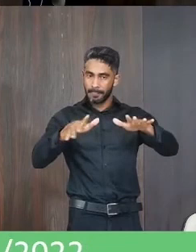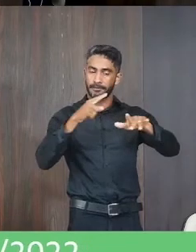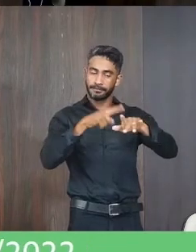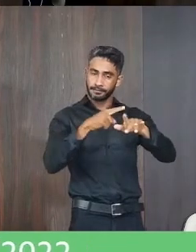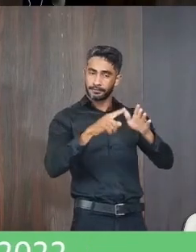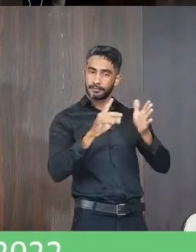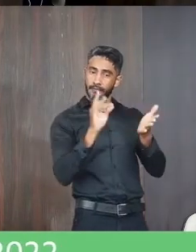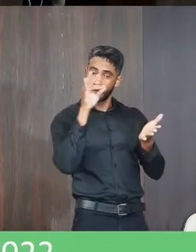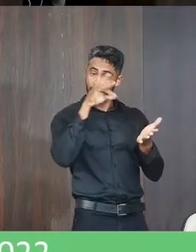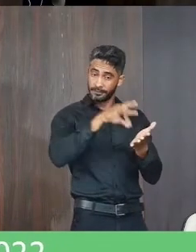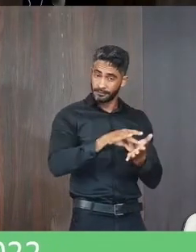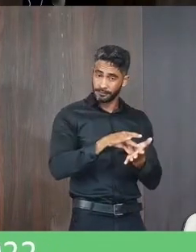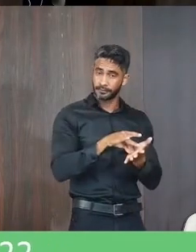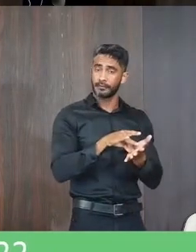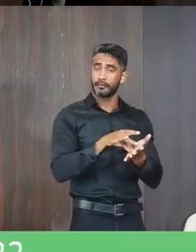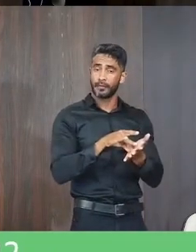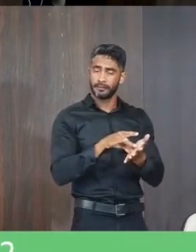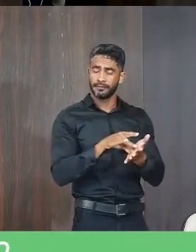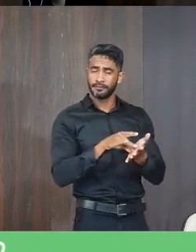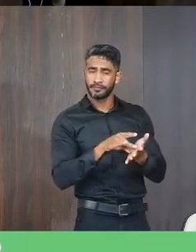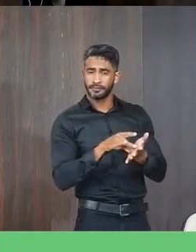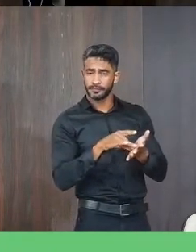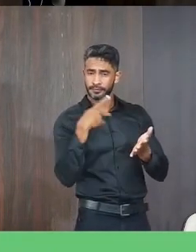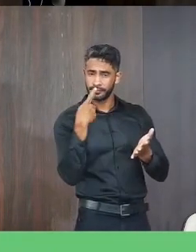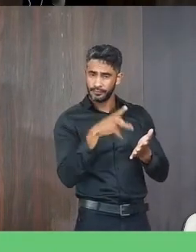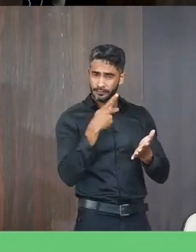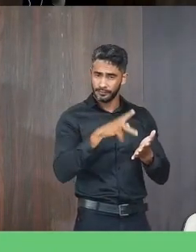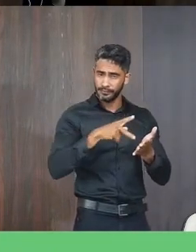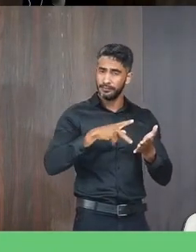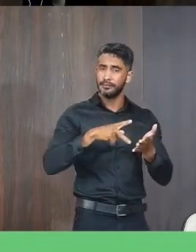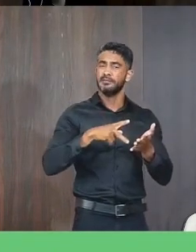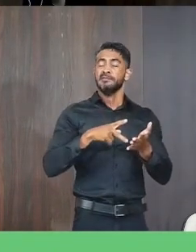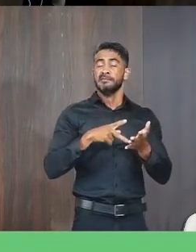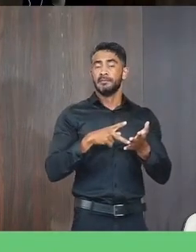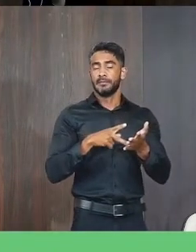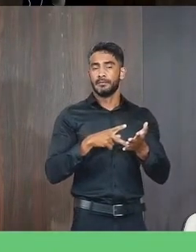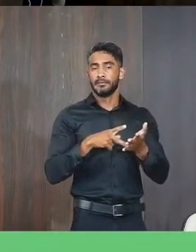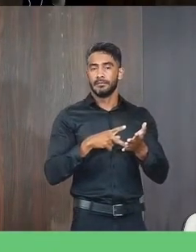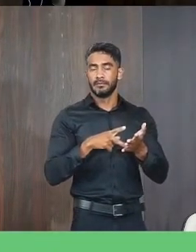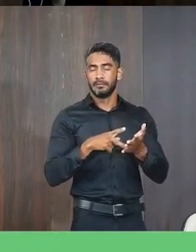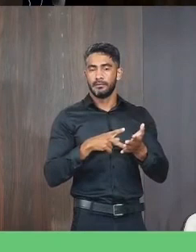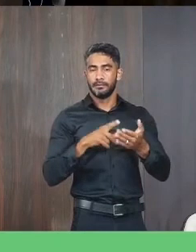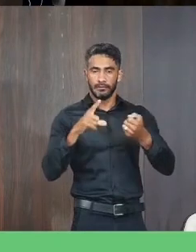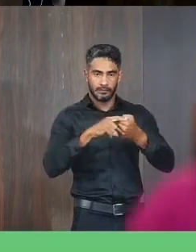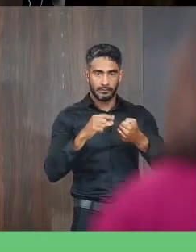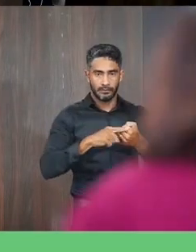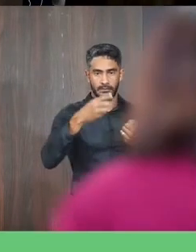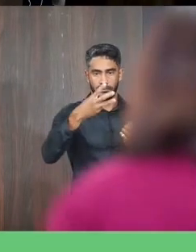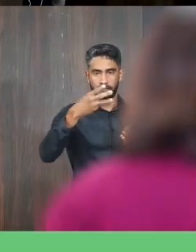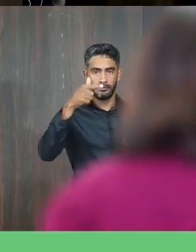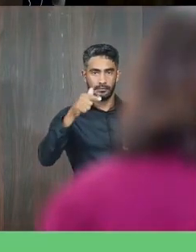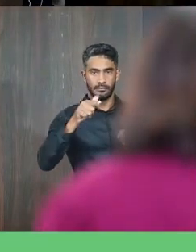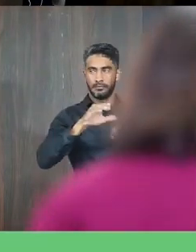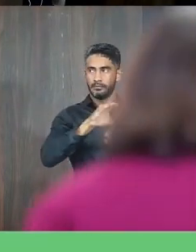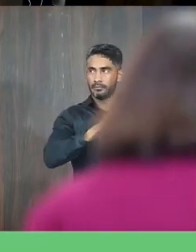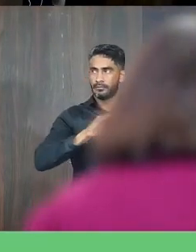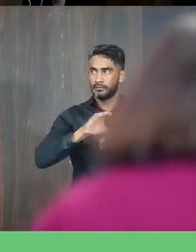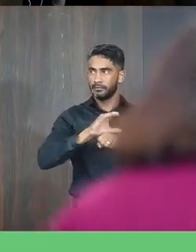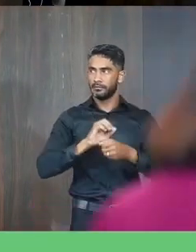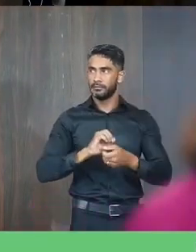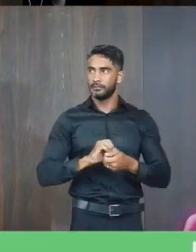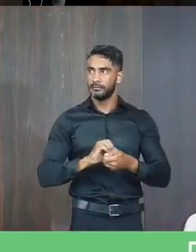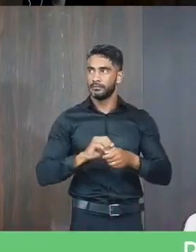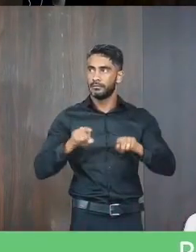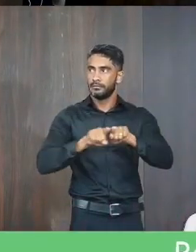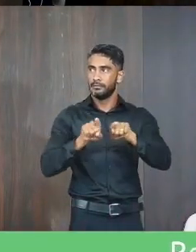legalidade, impessoalidade, moralidade, publicidade e eficiência, expressos no artigo 37 da Constituição da República,